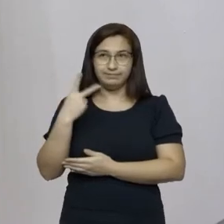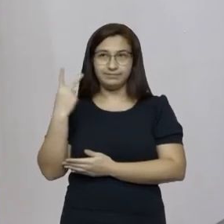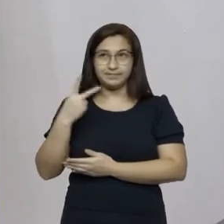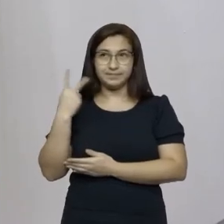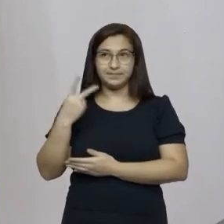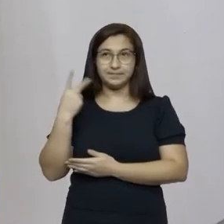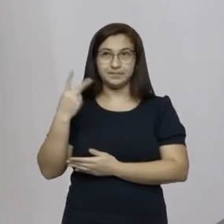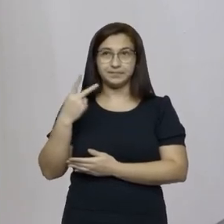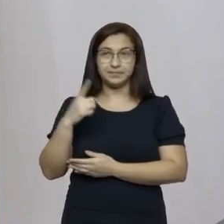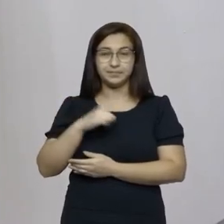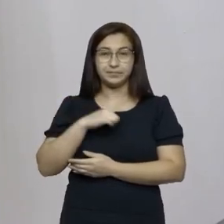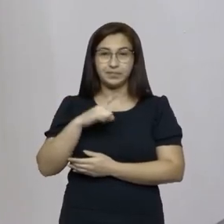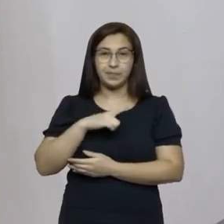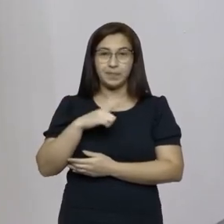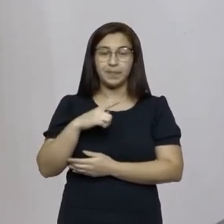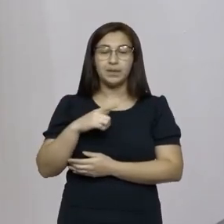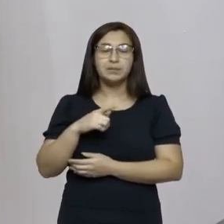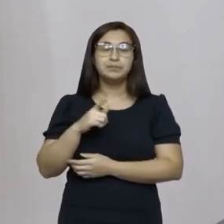tínhamos sempre